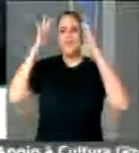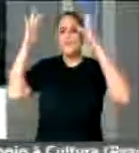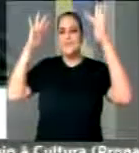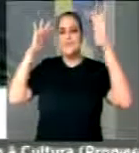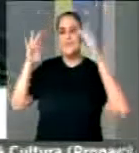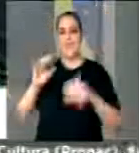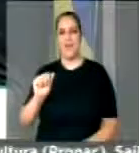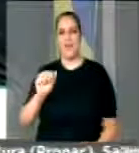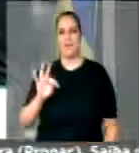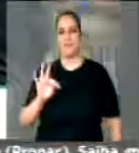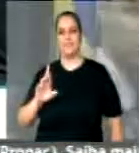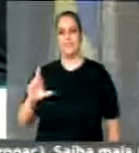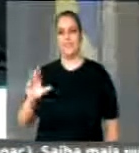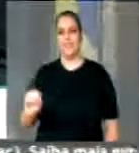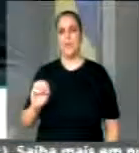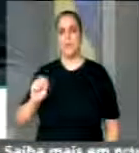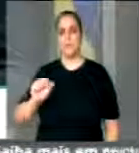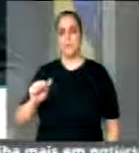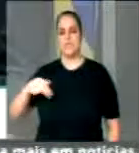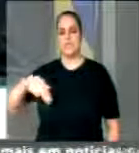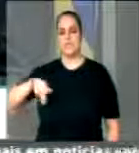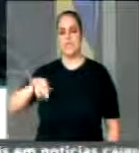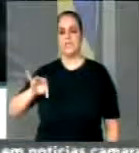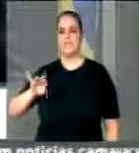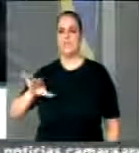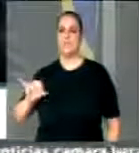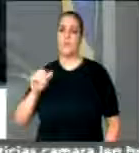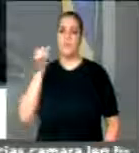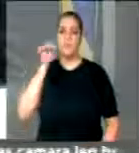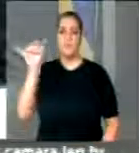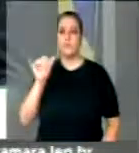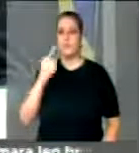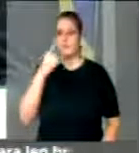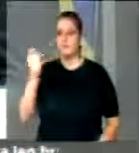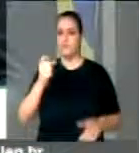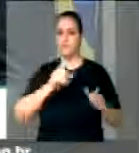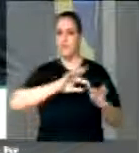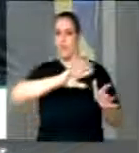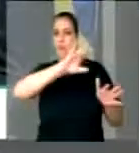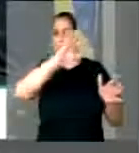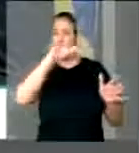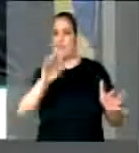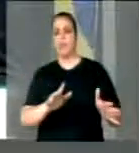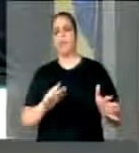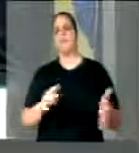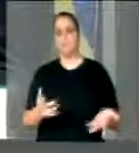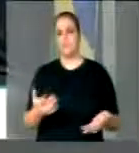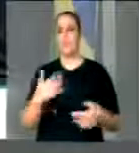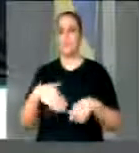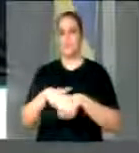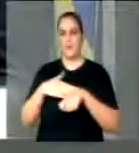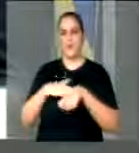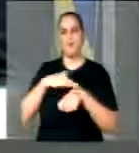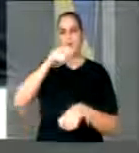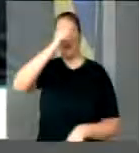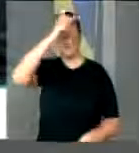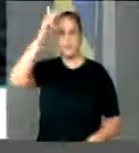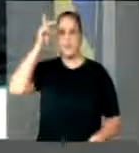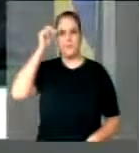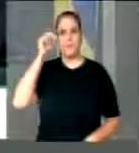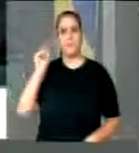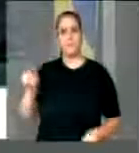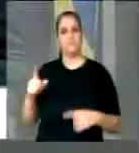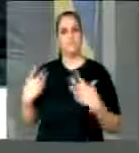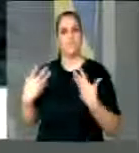esteve lá prestigiando esse grande evento, que foi entregar, numa única cidade, 13 patrulhas mecanizadas.